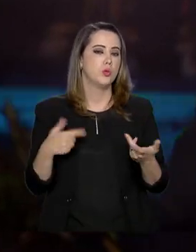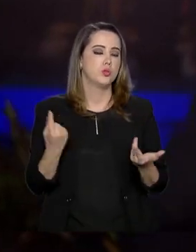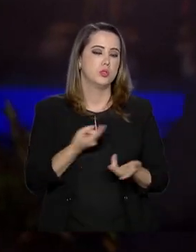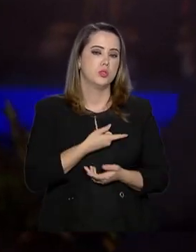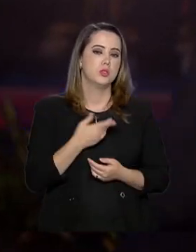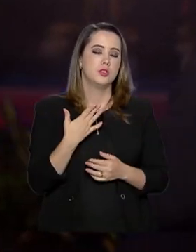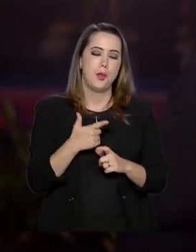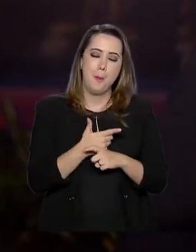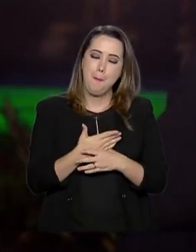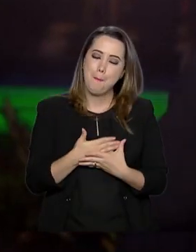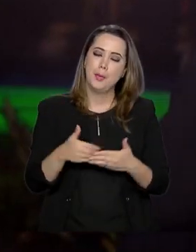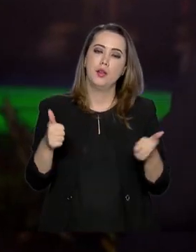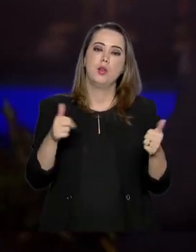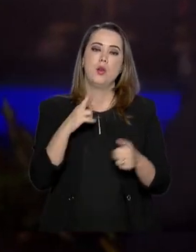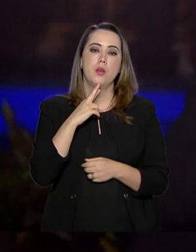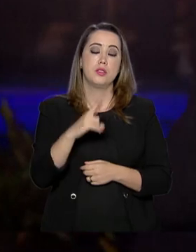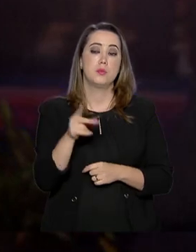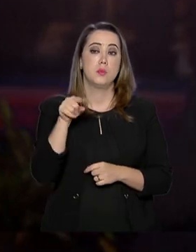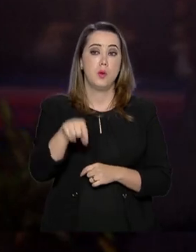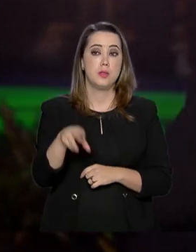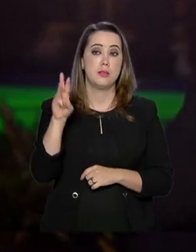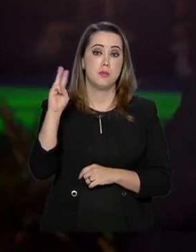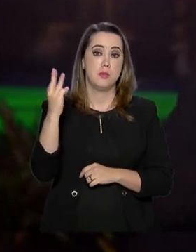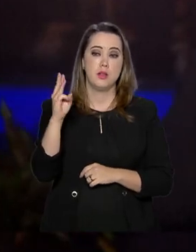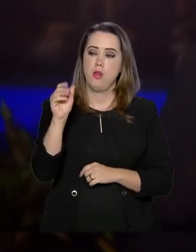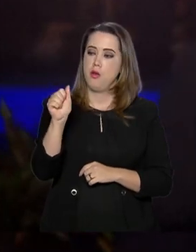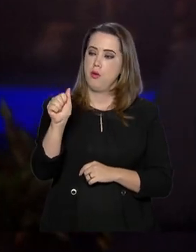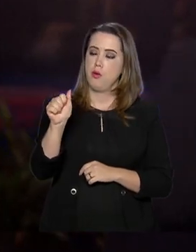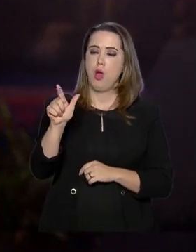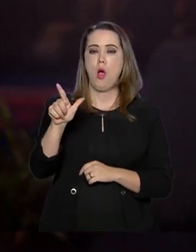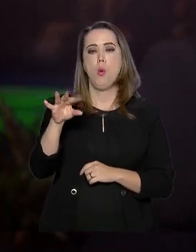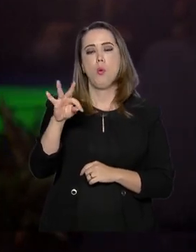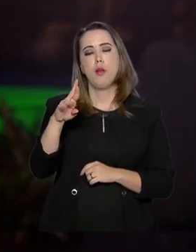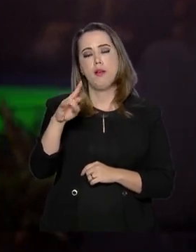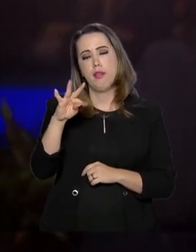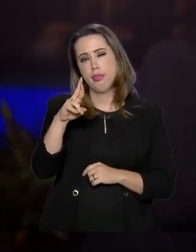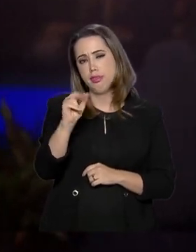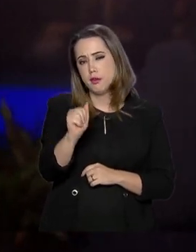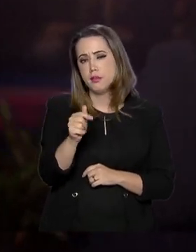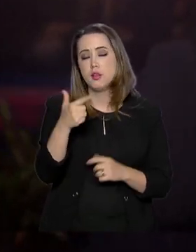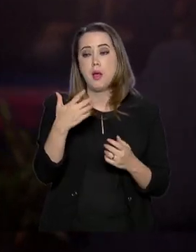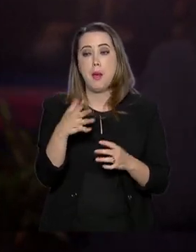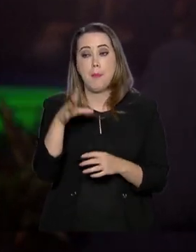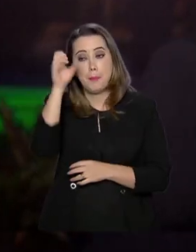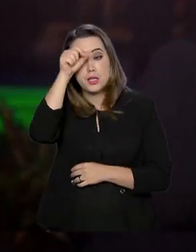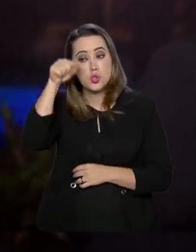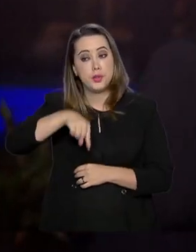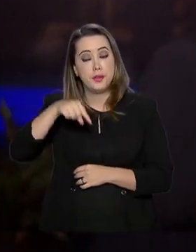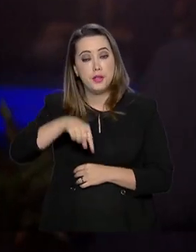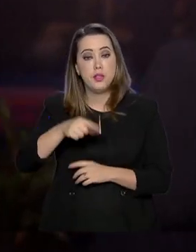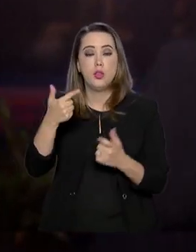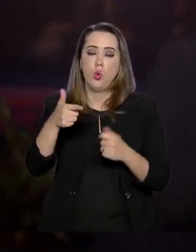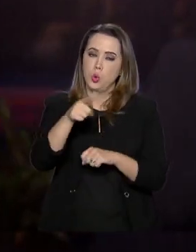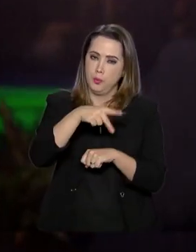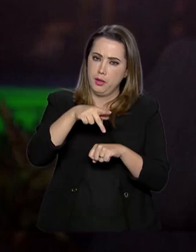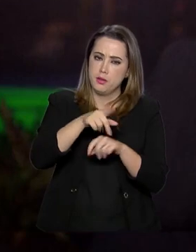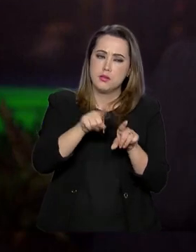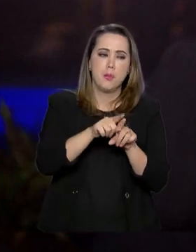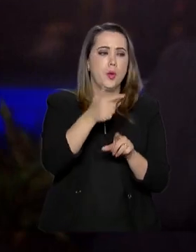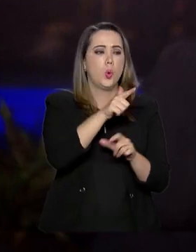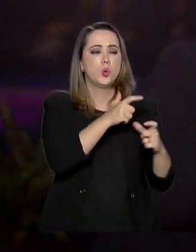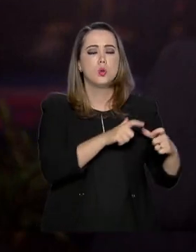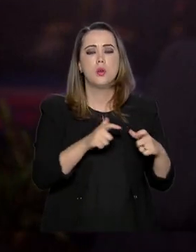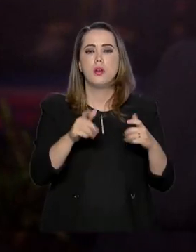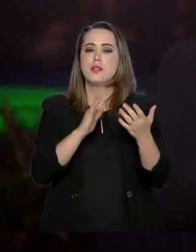ter a melhor solução lá em Alcântara, com as lições aprendidas aqui e em outros centros. Uma vez tem esse plano aprovado, tudo